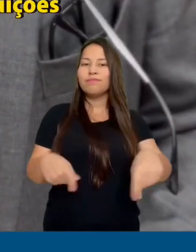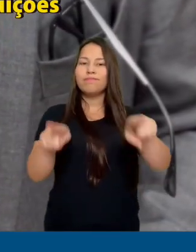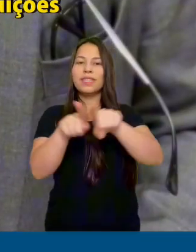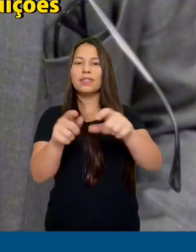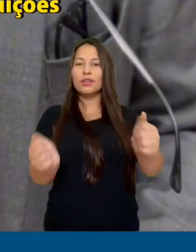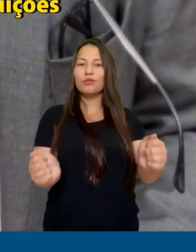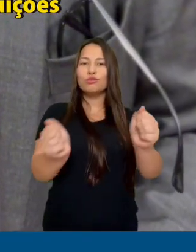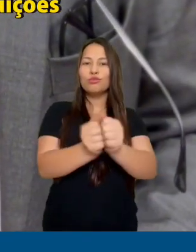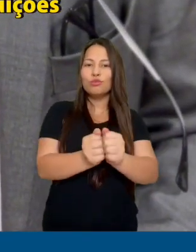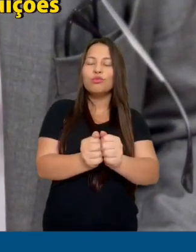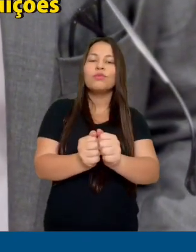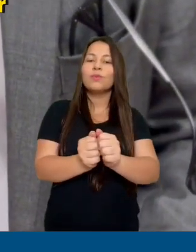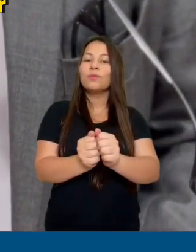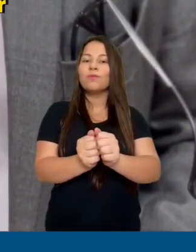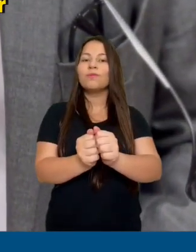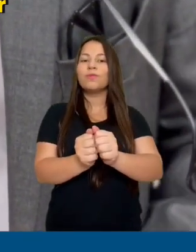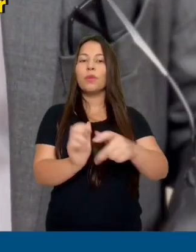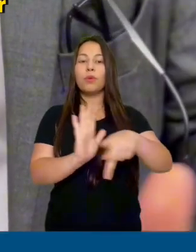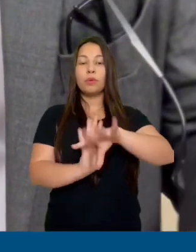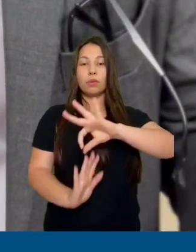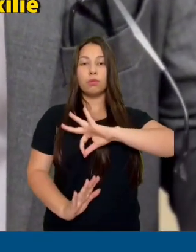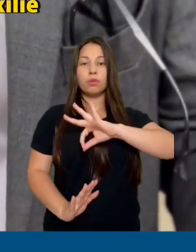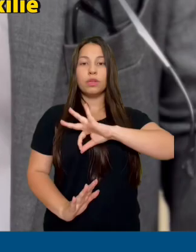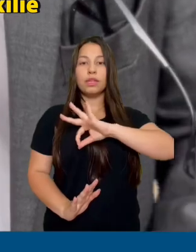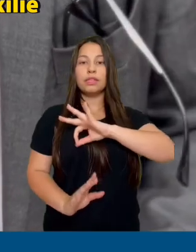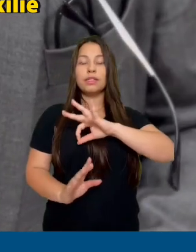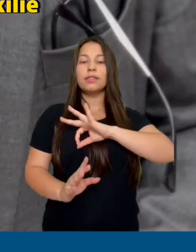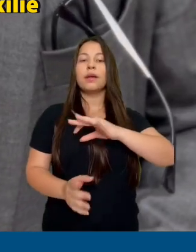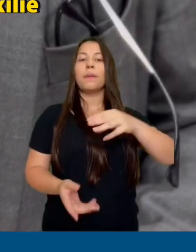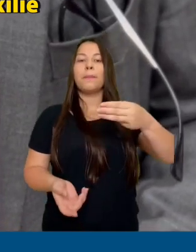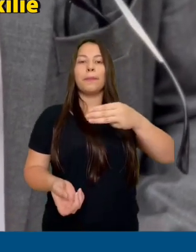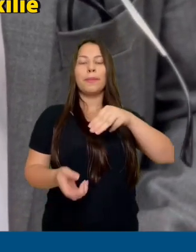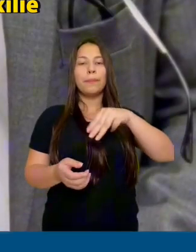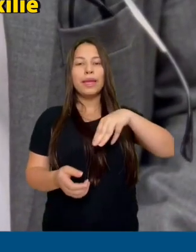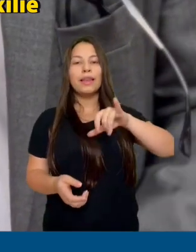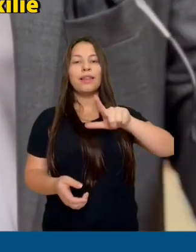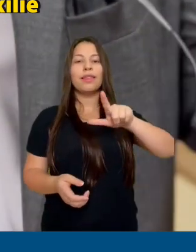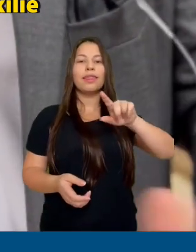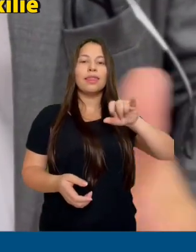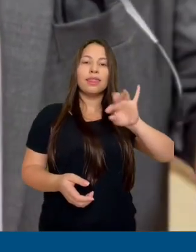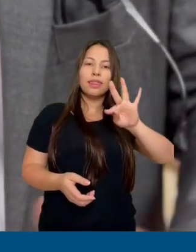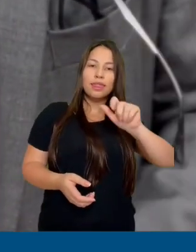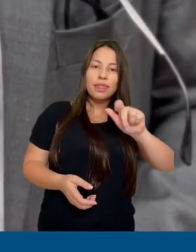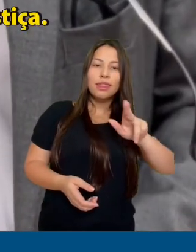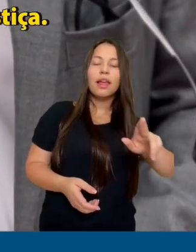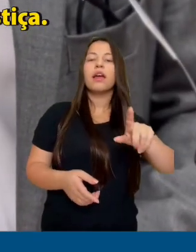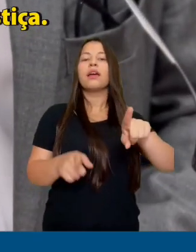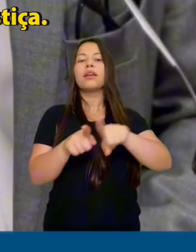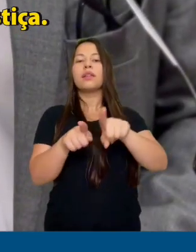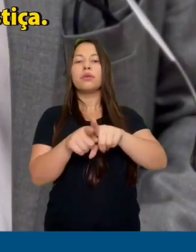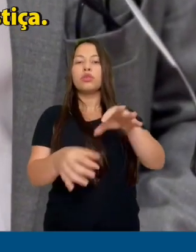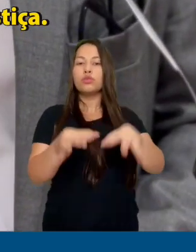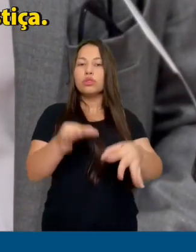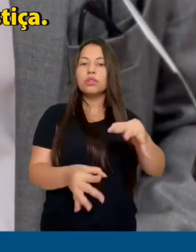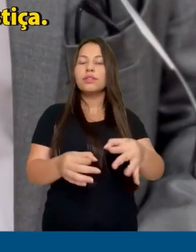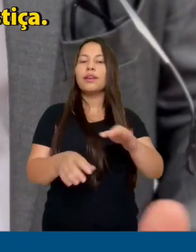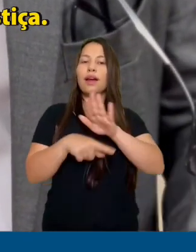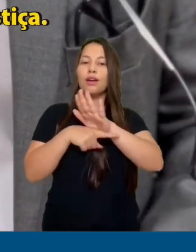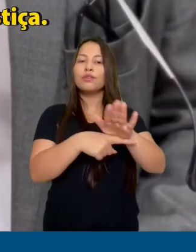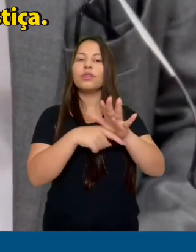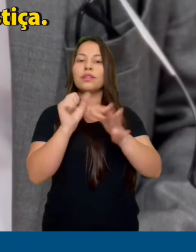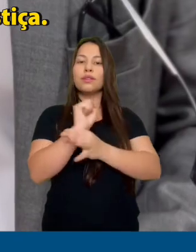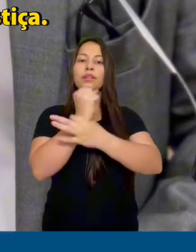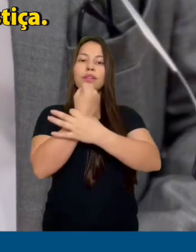dadas com outras instituições, com a Polícia Militar, a Polícia Judiciária, auxiliem na segurança